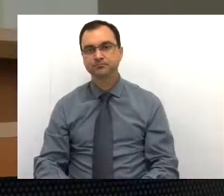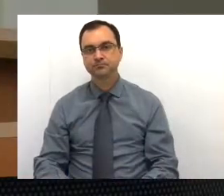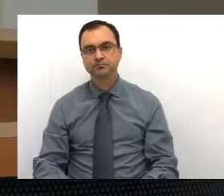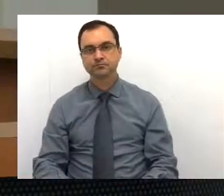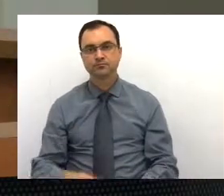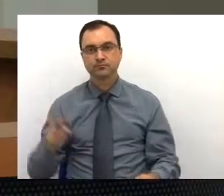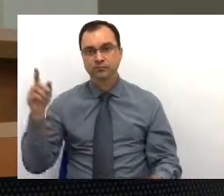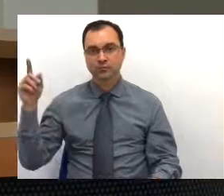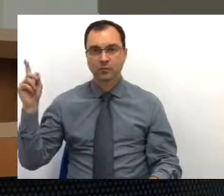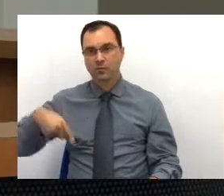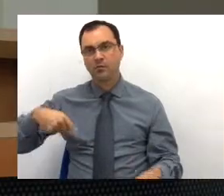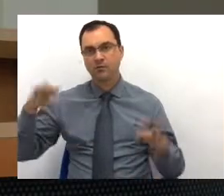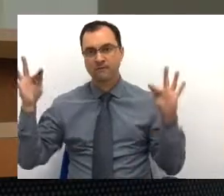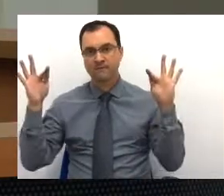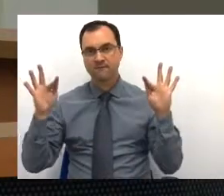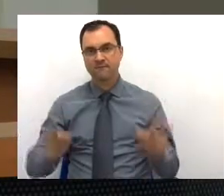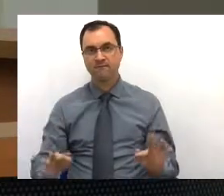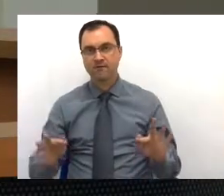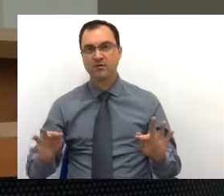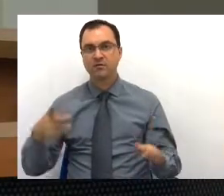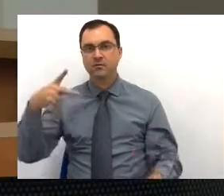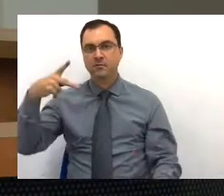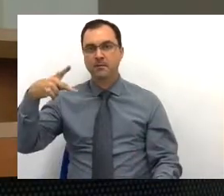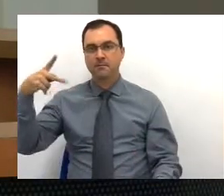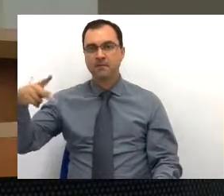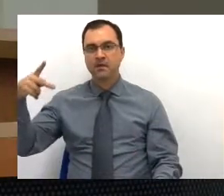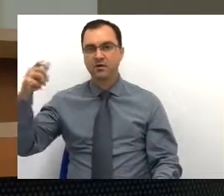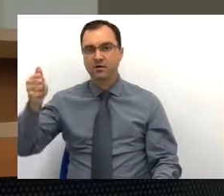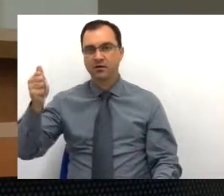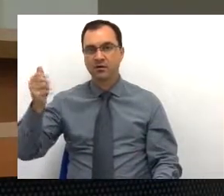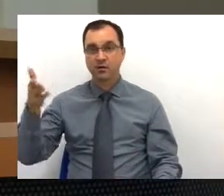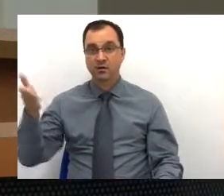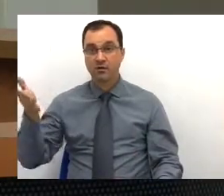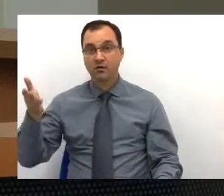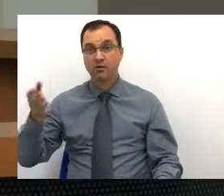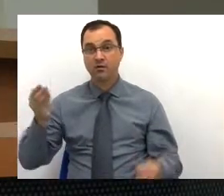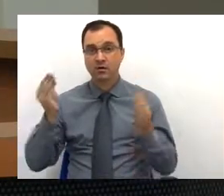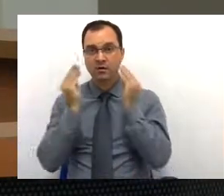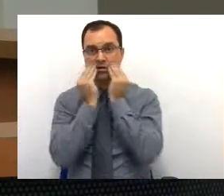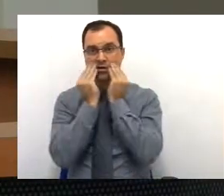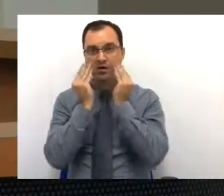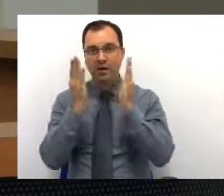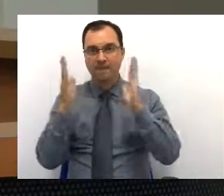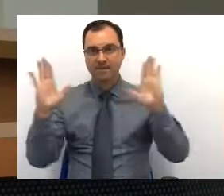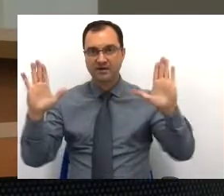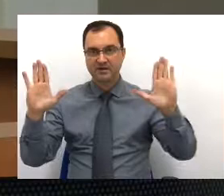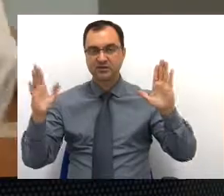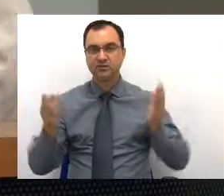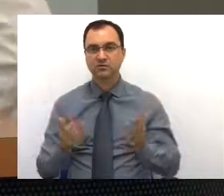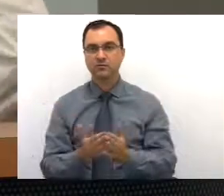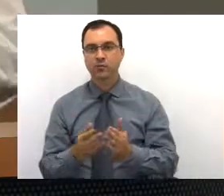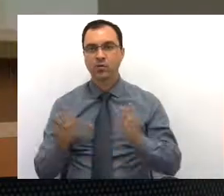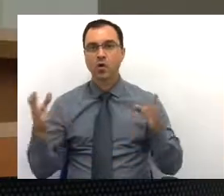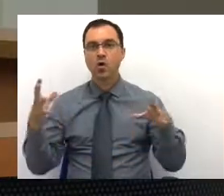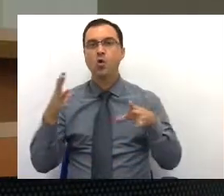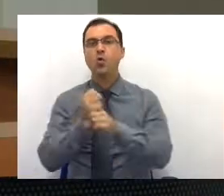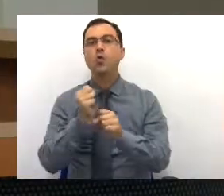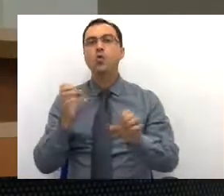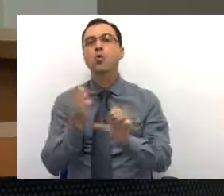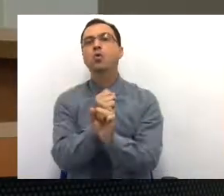Essa é a finalização do PPA. E agora, nós entramos na apresentação referente ao orçamento.